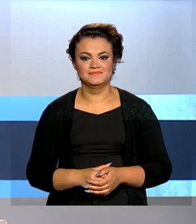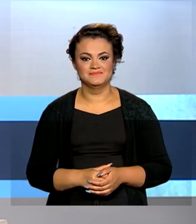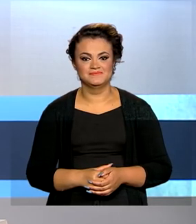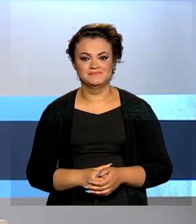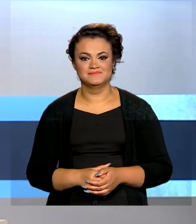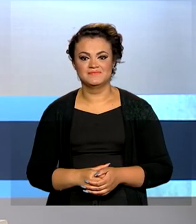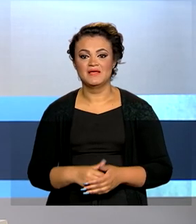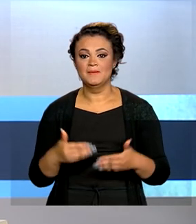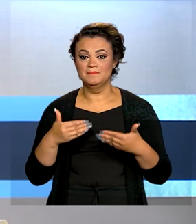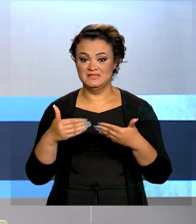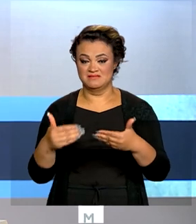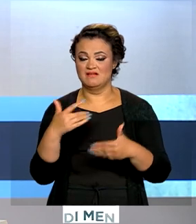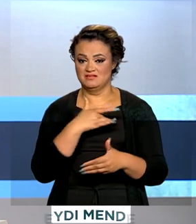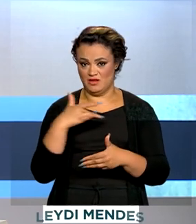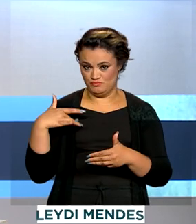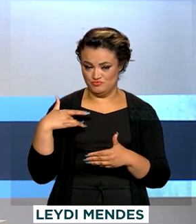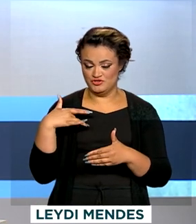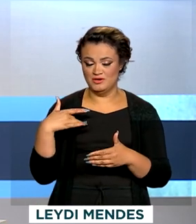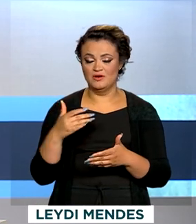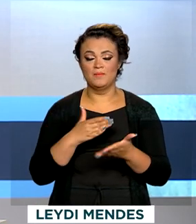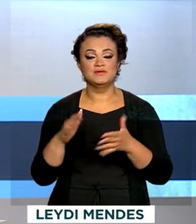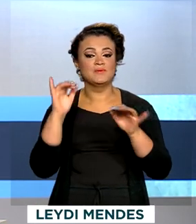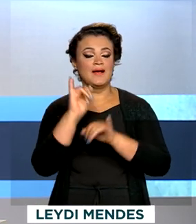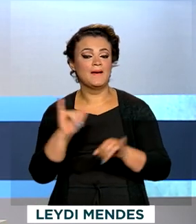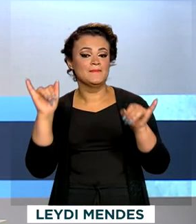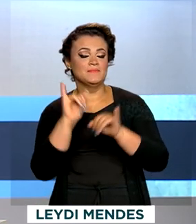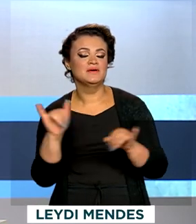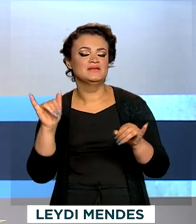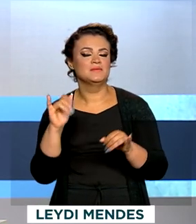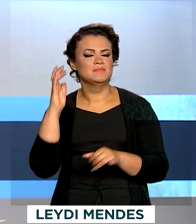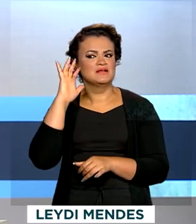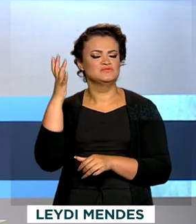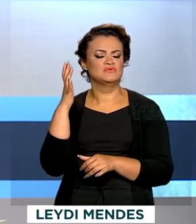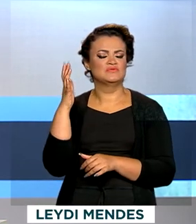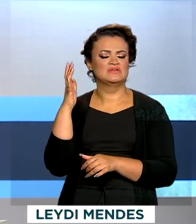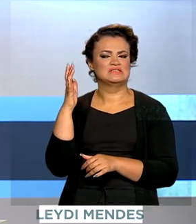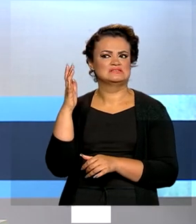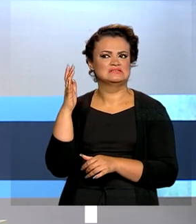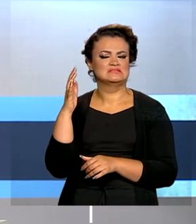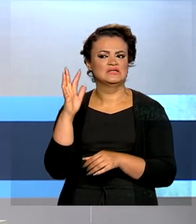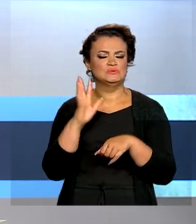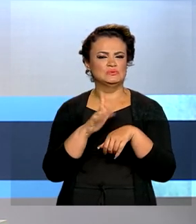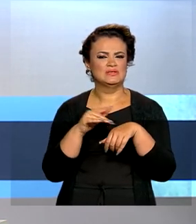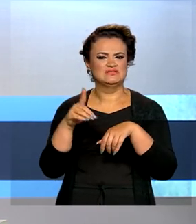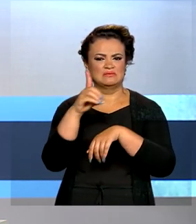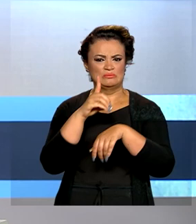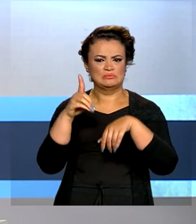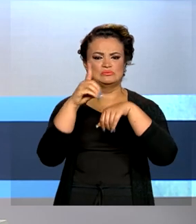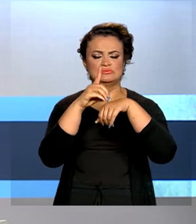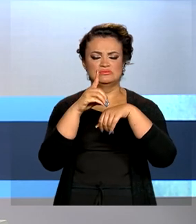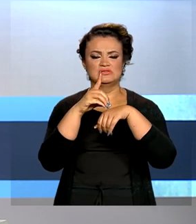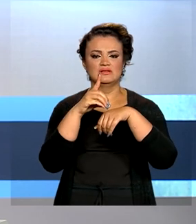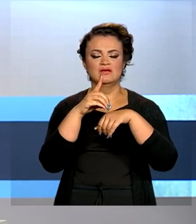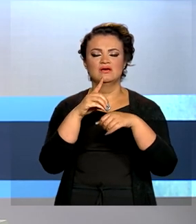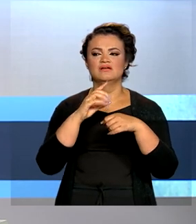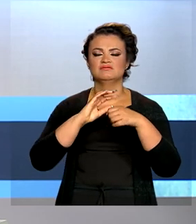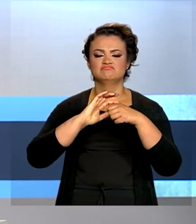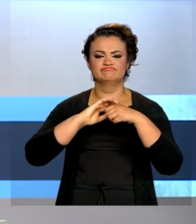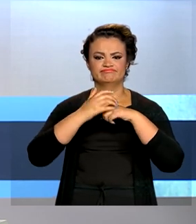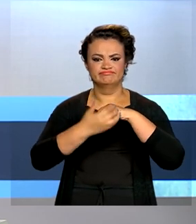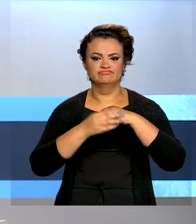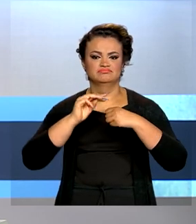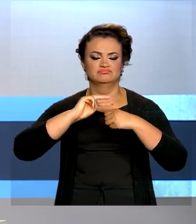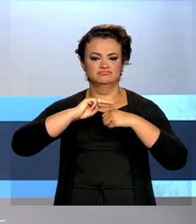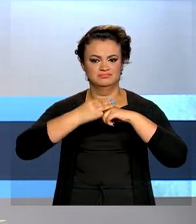O Ministério da Saúde lançou a campanha de combate ao mosquito Aedes aegypti, que causa dengue, zika e